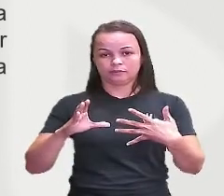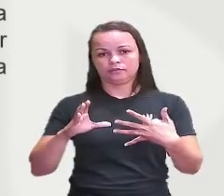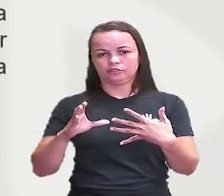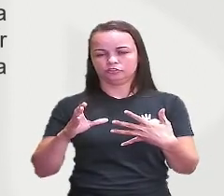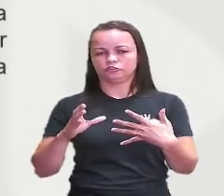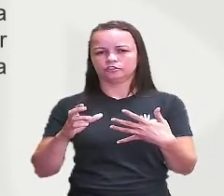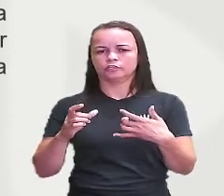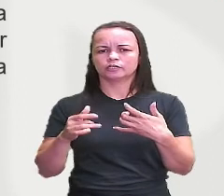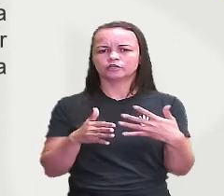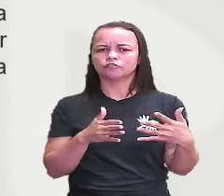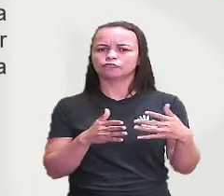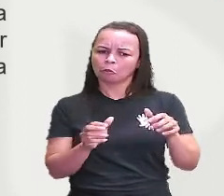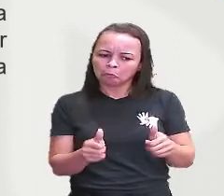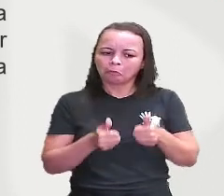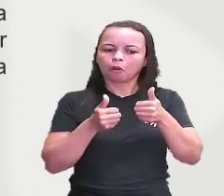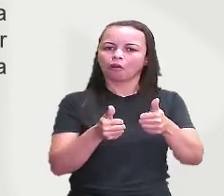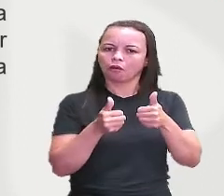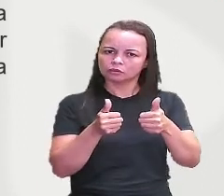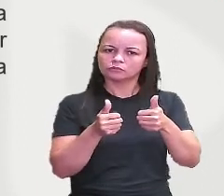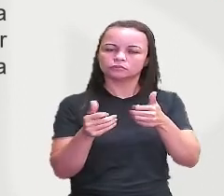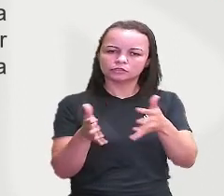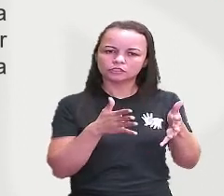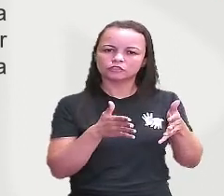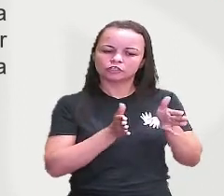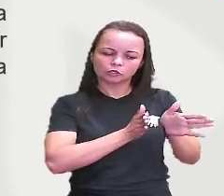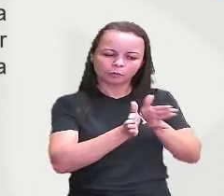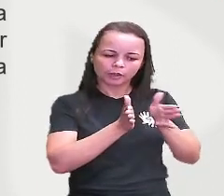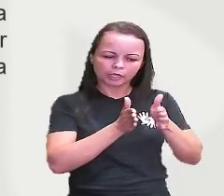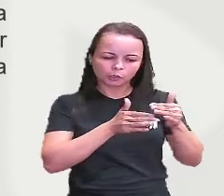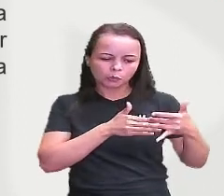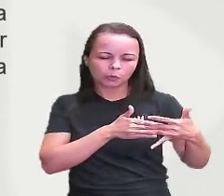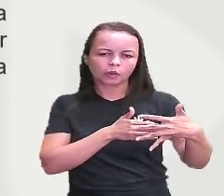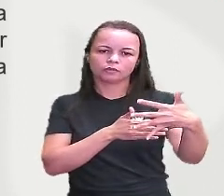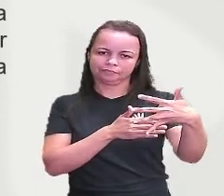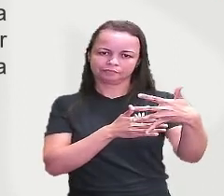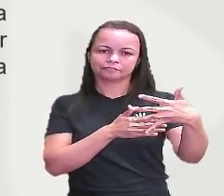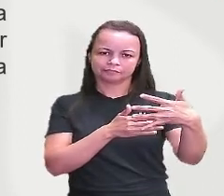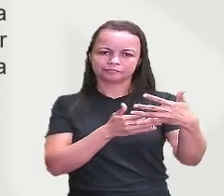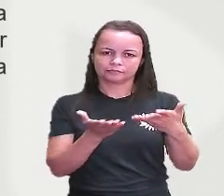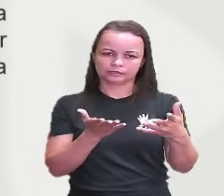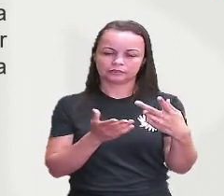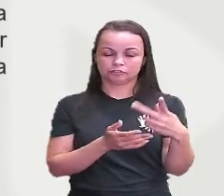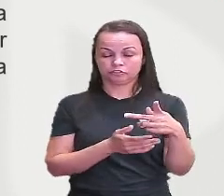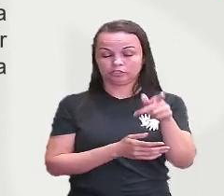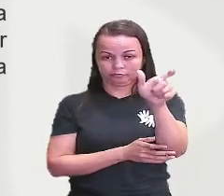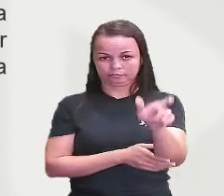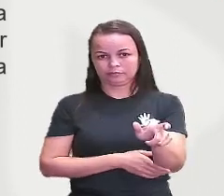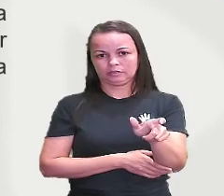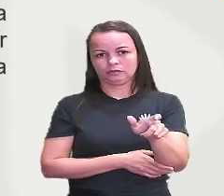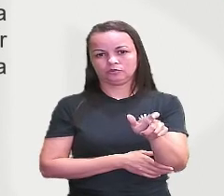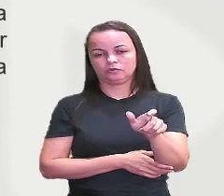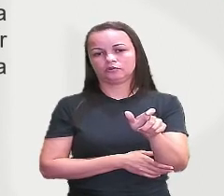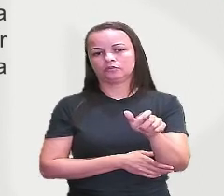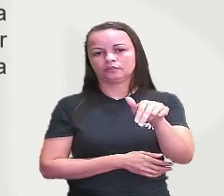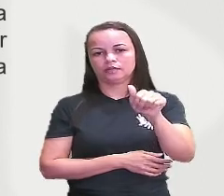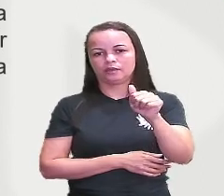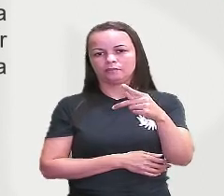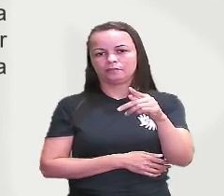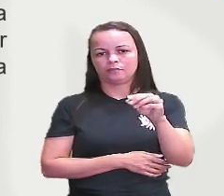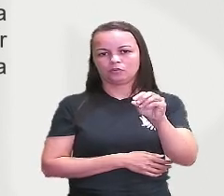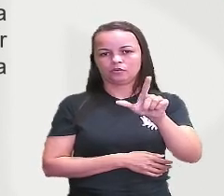positiva desse período que até hoje perdura ou é um legado deixado por ele outra